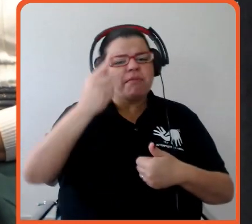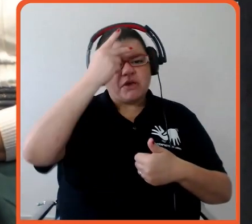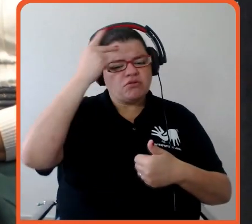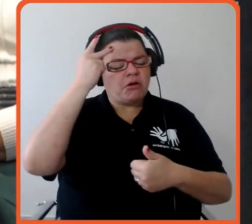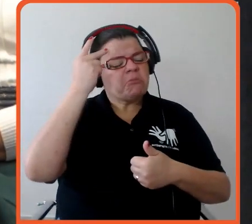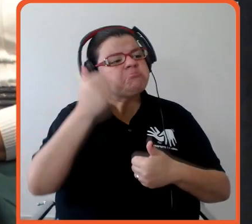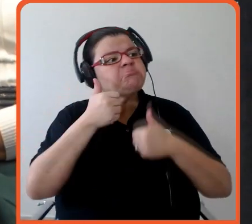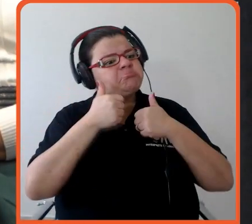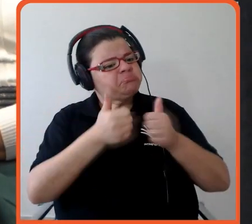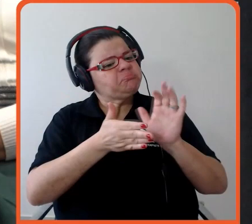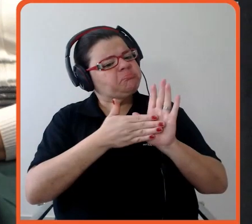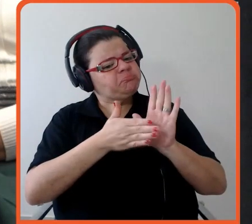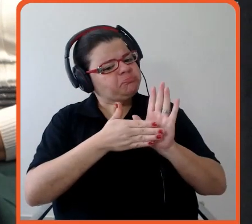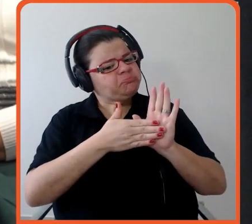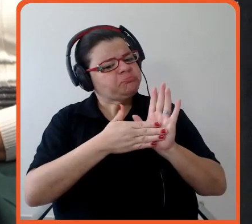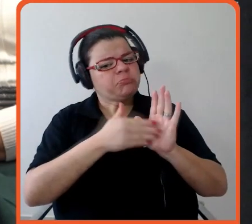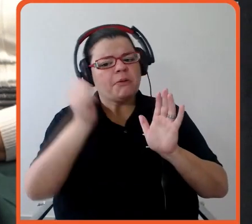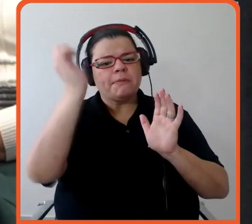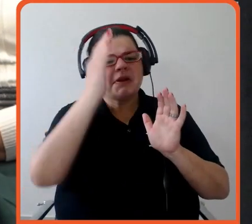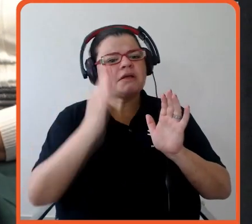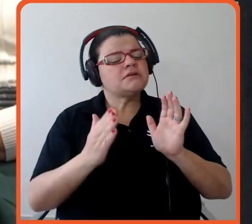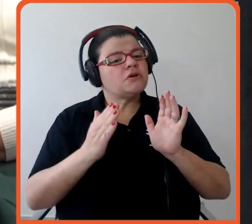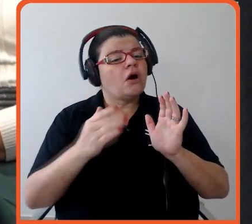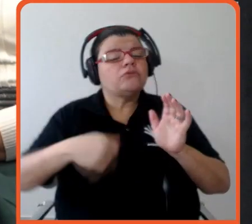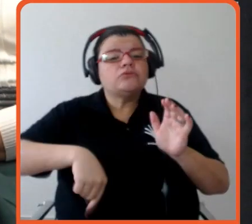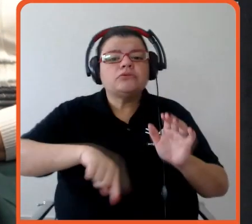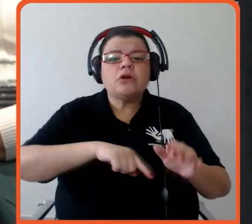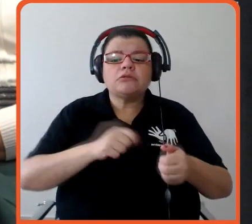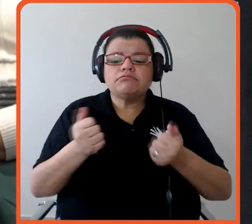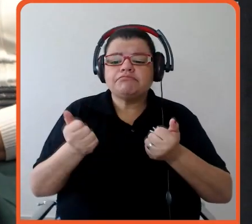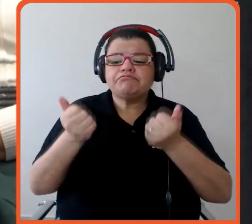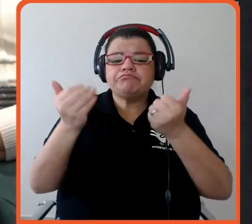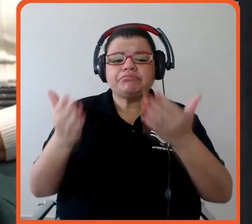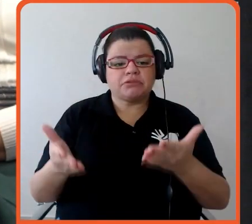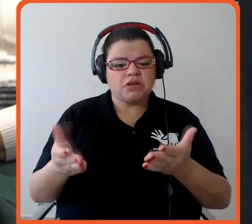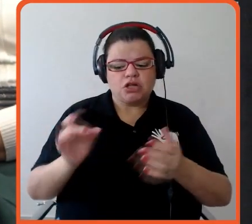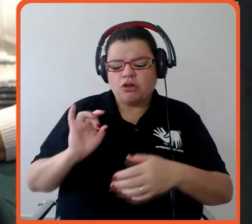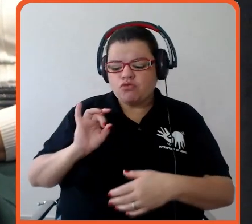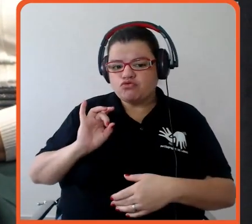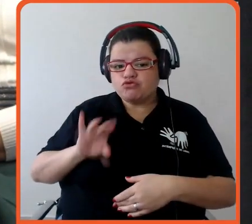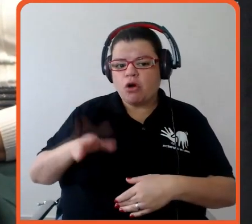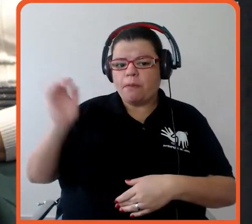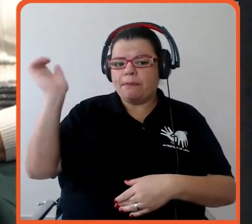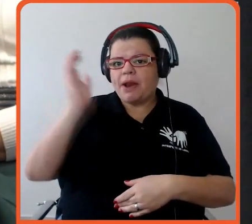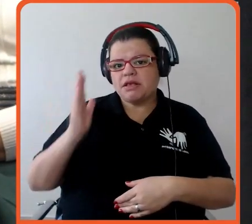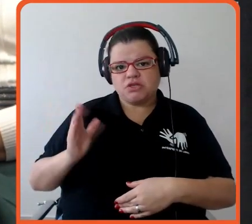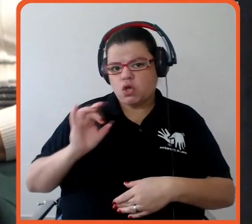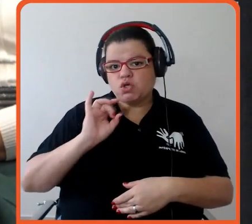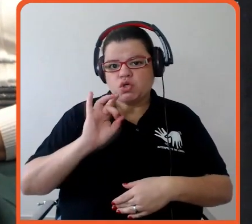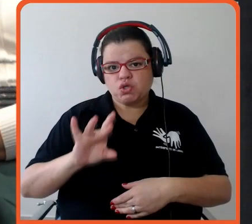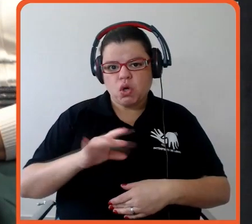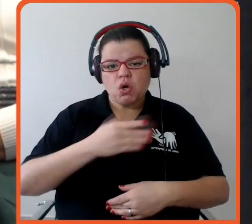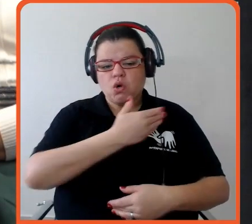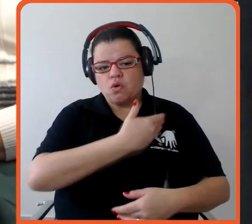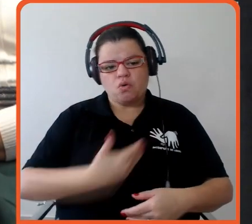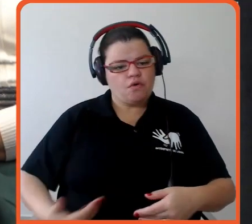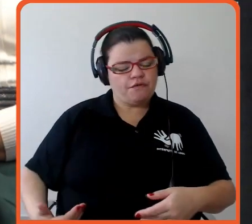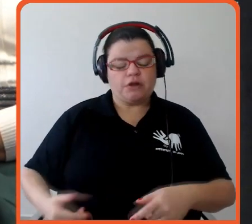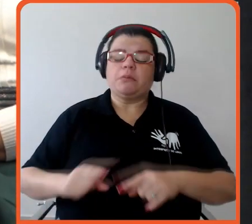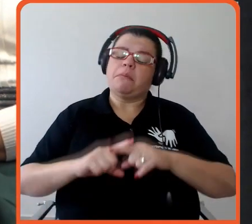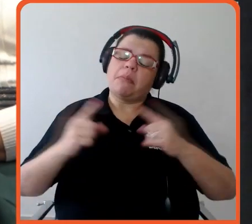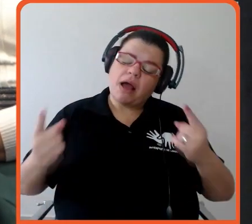que a gente precisa entregar, né? Não só o Brasil e não só o governo federal, mas também governos estaduais, governos municipais,